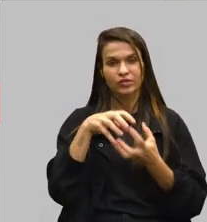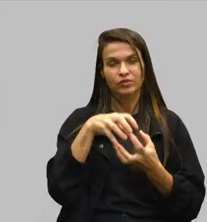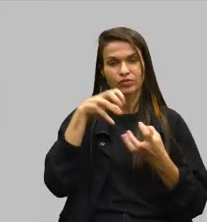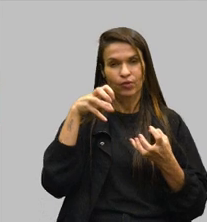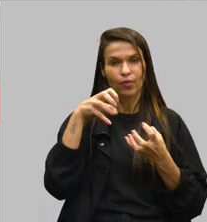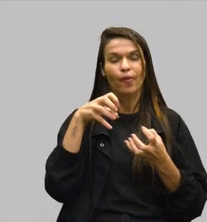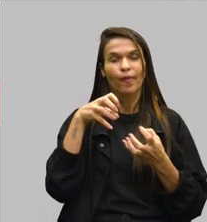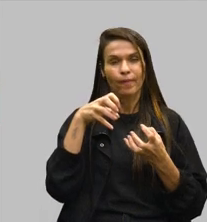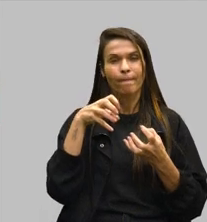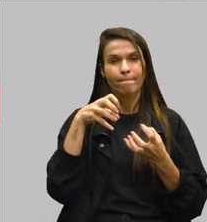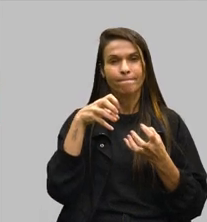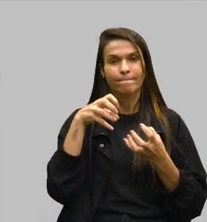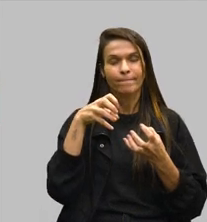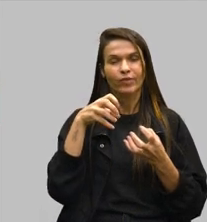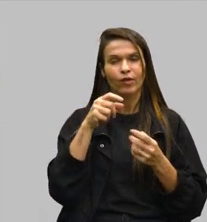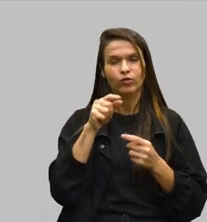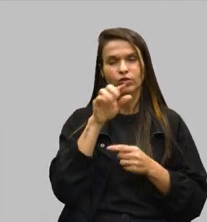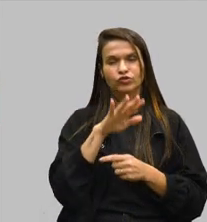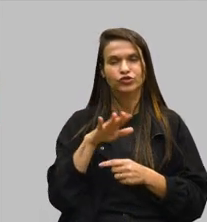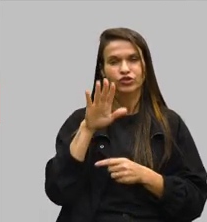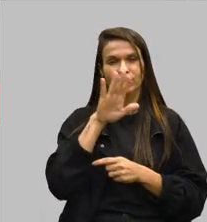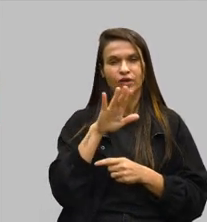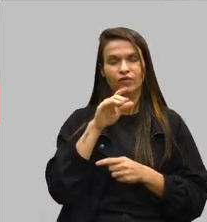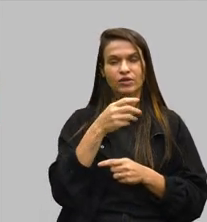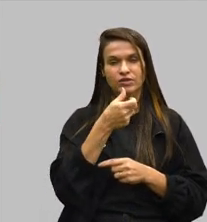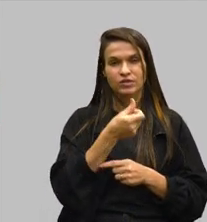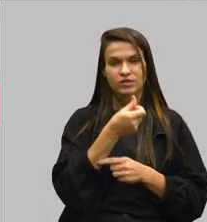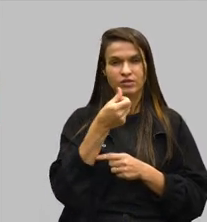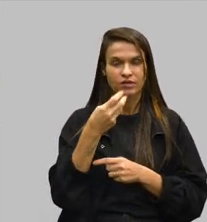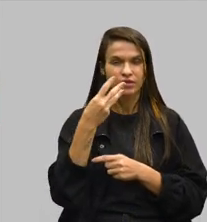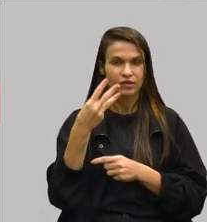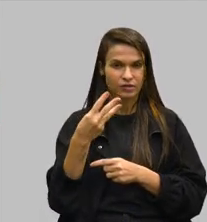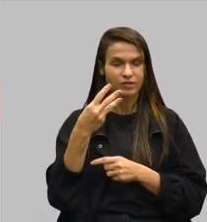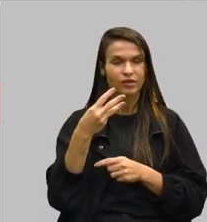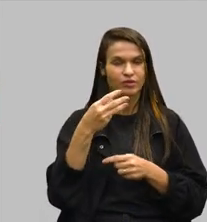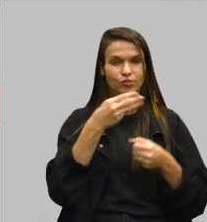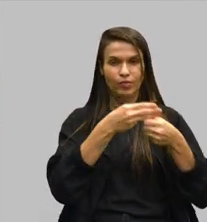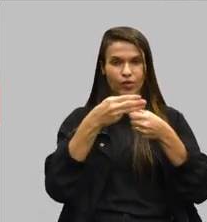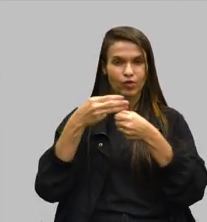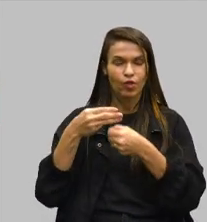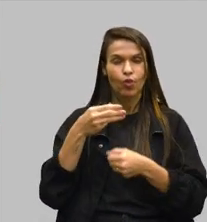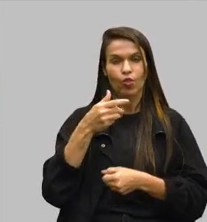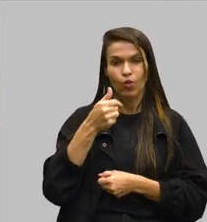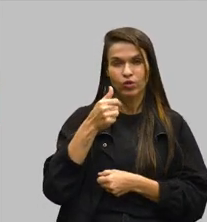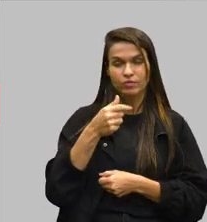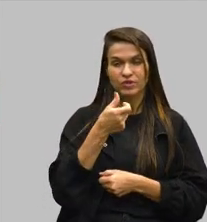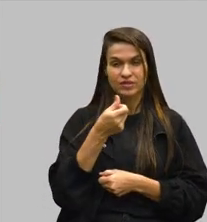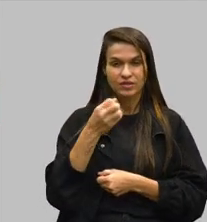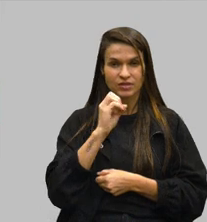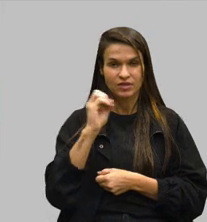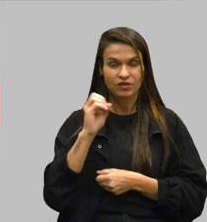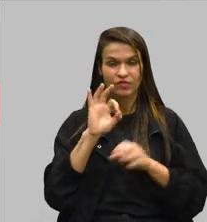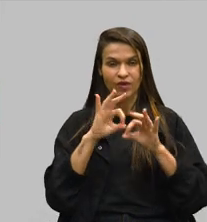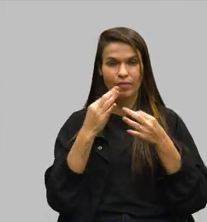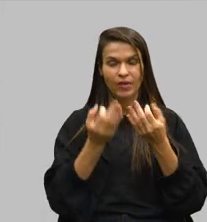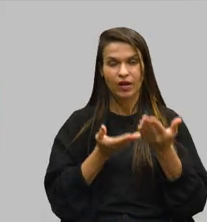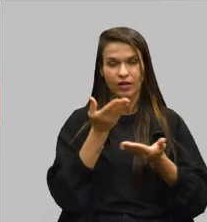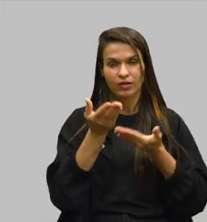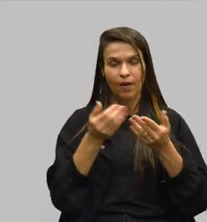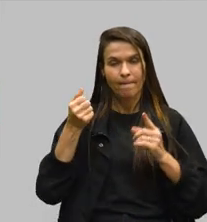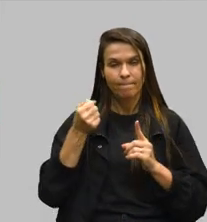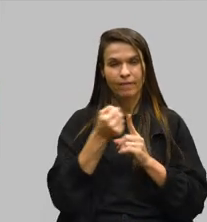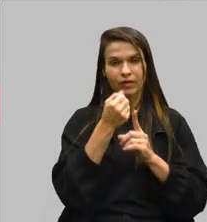percurso gerais foram 73 municípios de baixo DH do Estado, 12.600 famílias atendidas, impactando